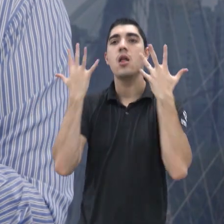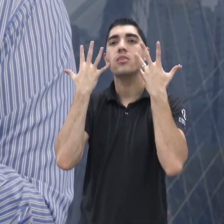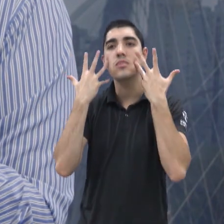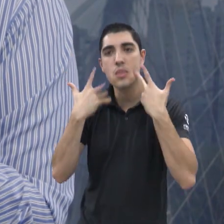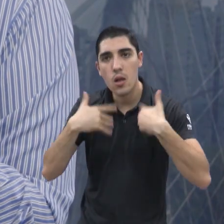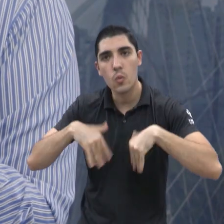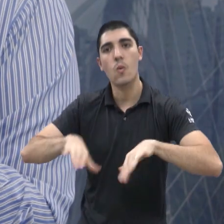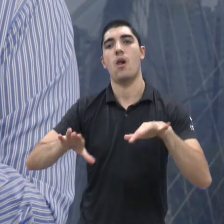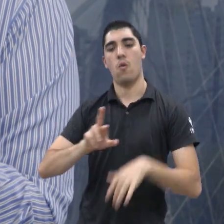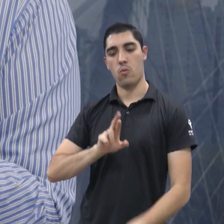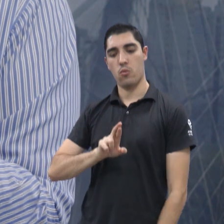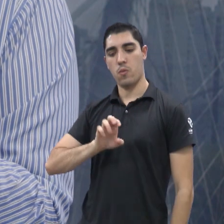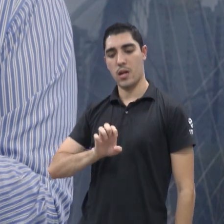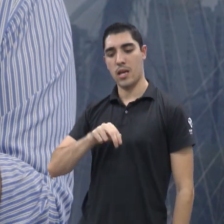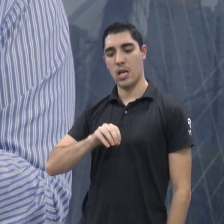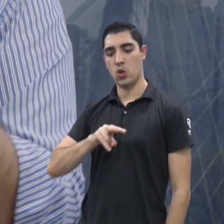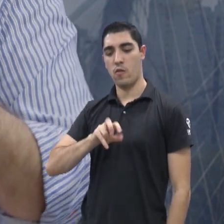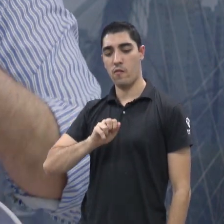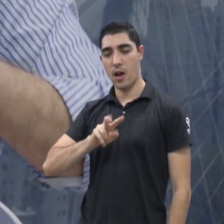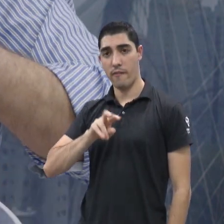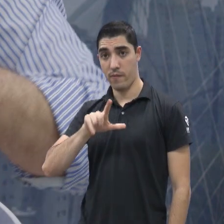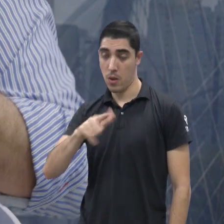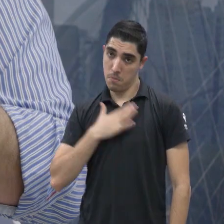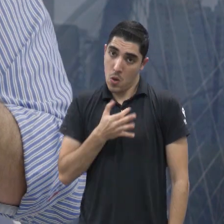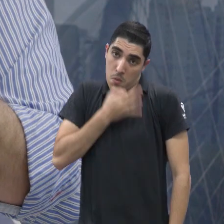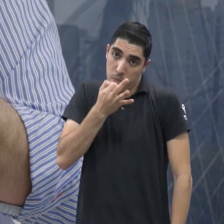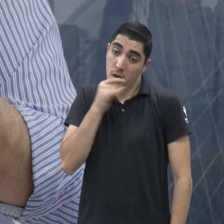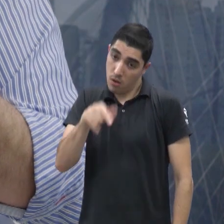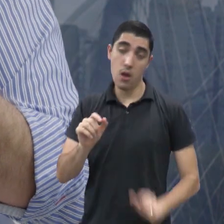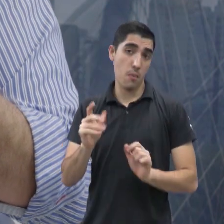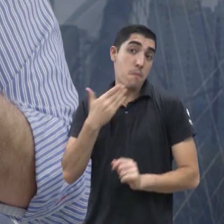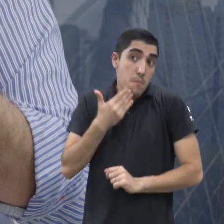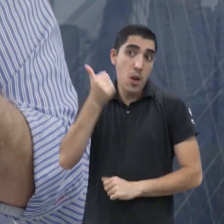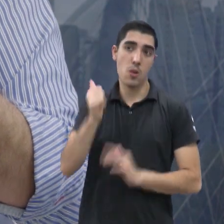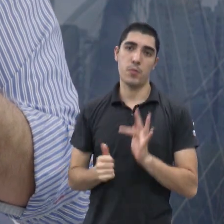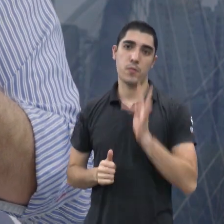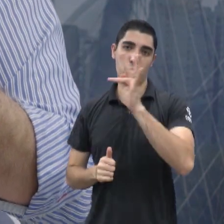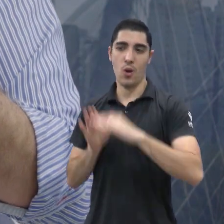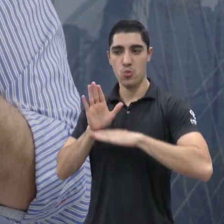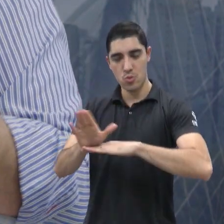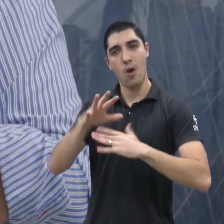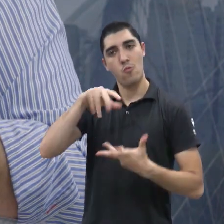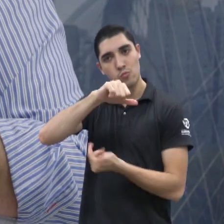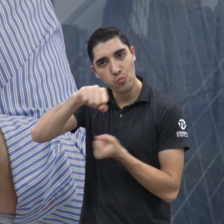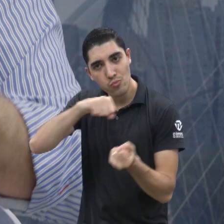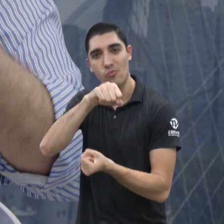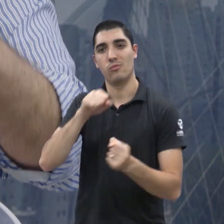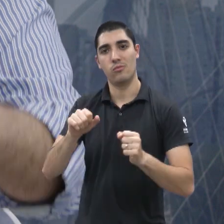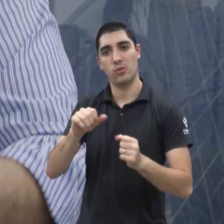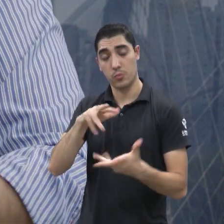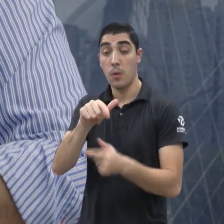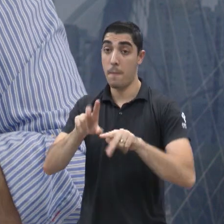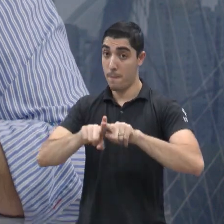futuro, né? Só que a questão e o grande debate disso é Eu não posso dar um passo maior que a perna.